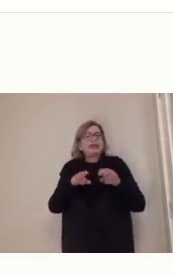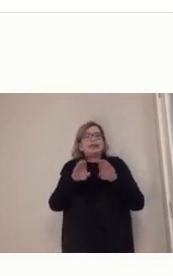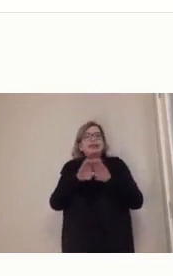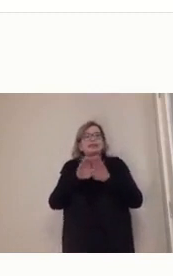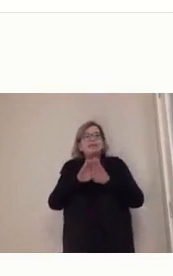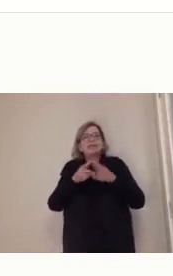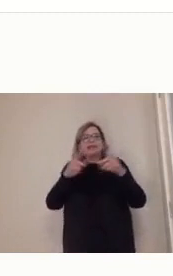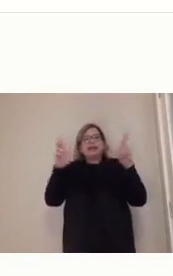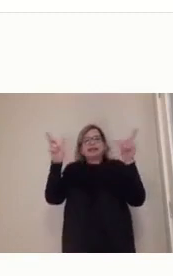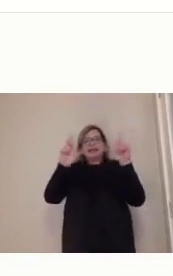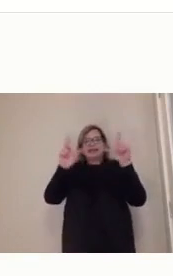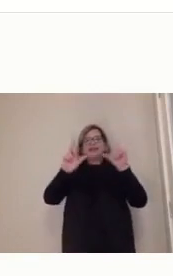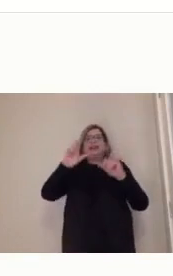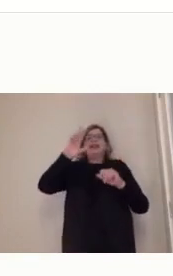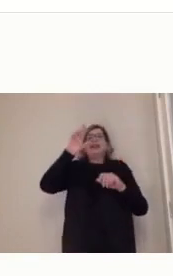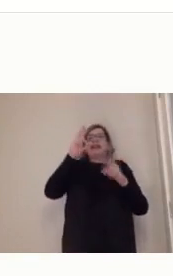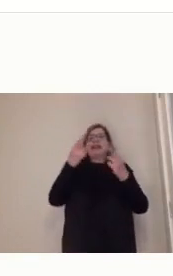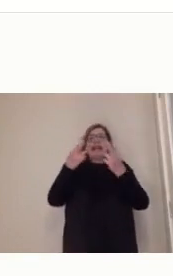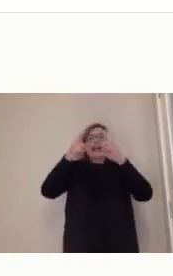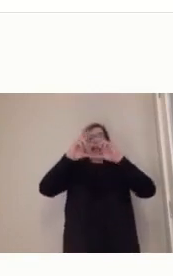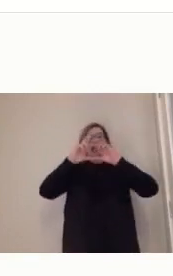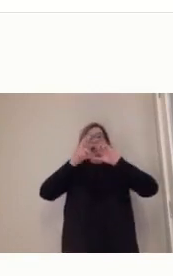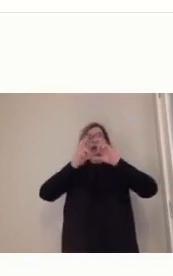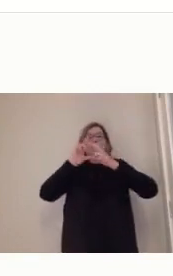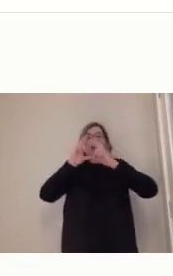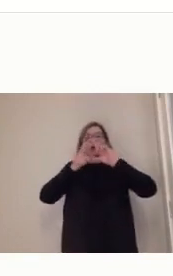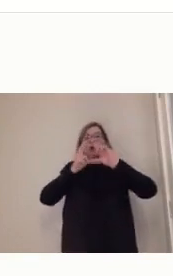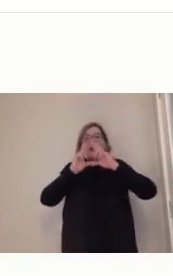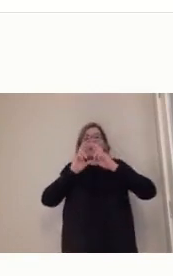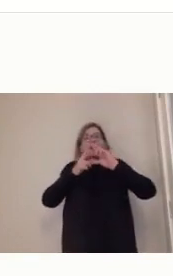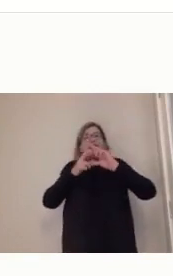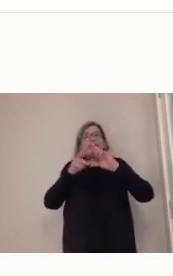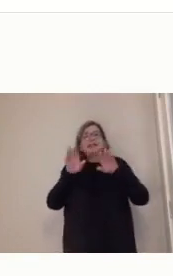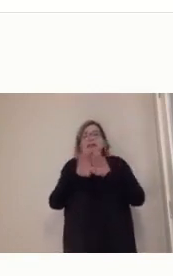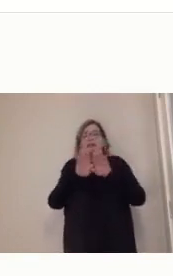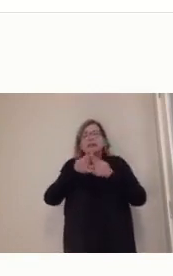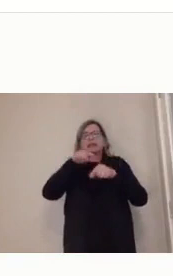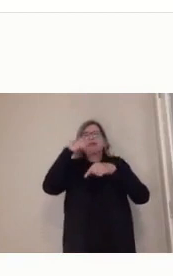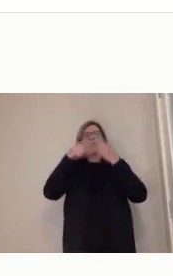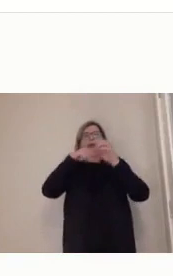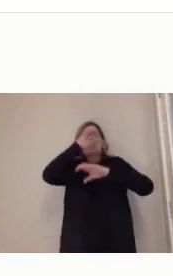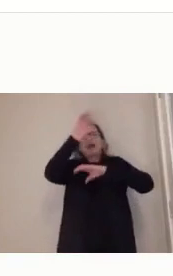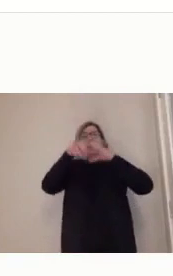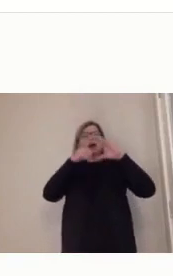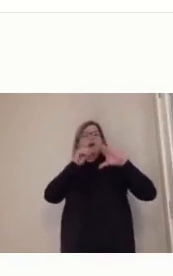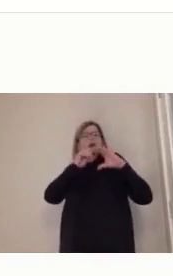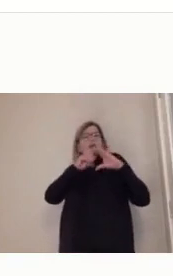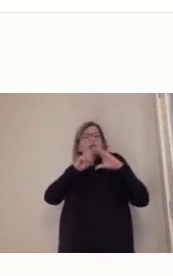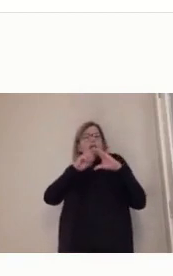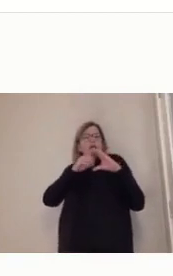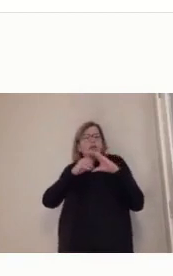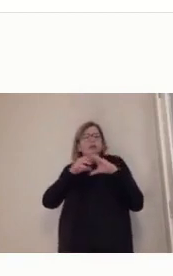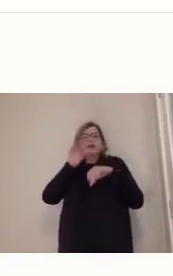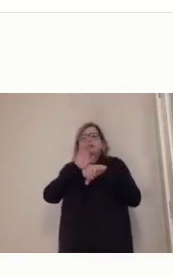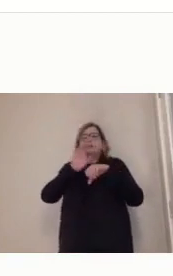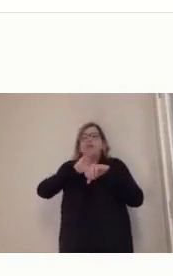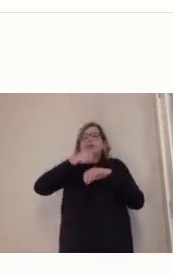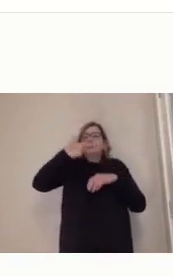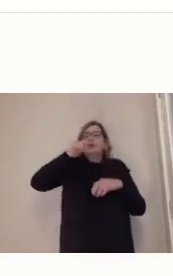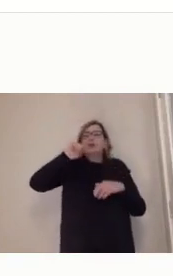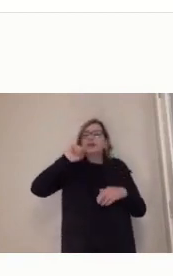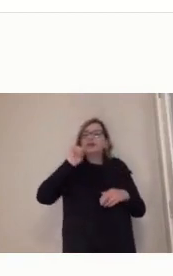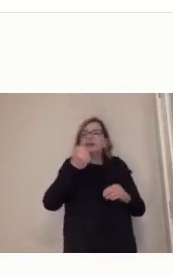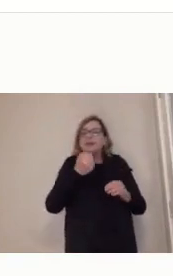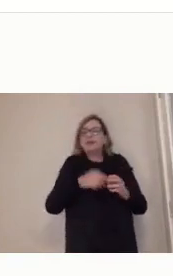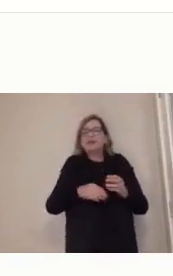bastante o projeto Minerva, uma série de coisas que vão observar nessa linha de tempo que está lá na nossa disciplina, né?